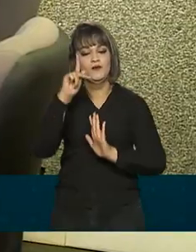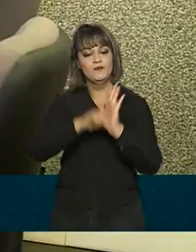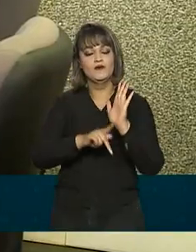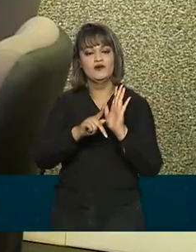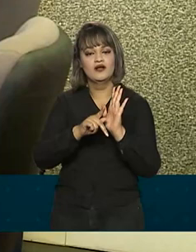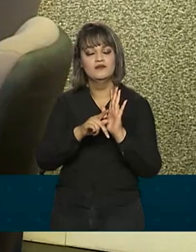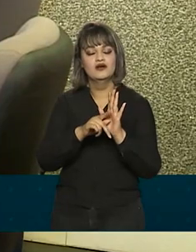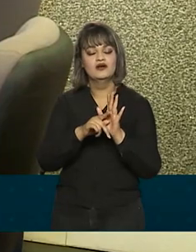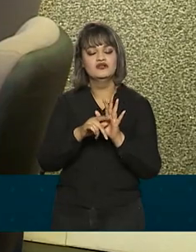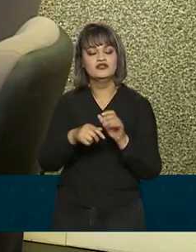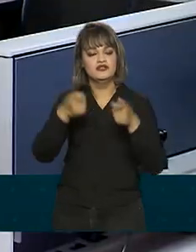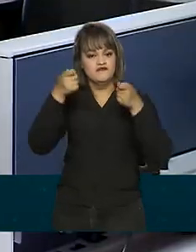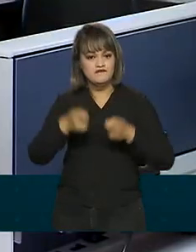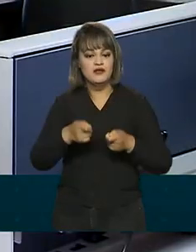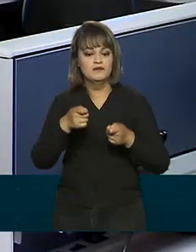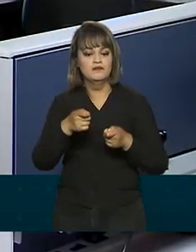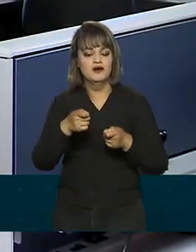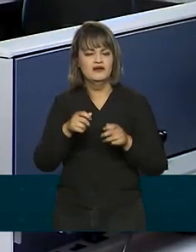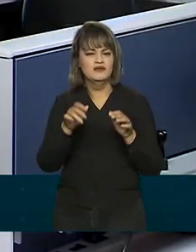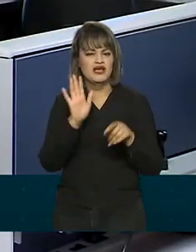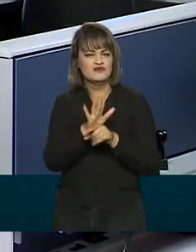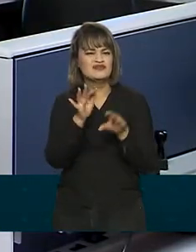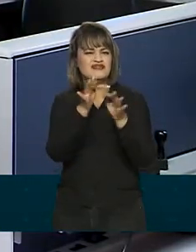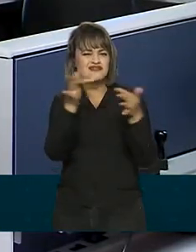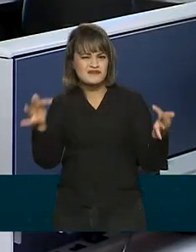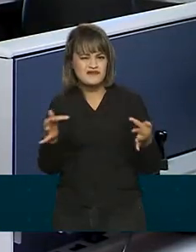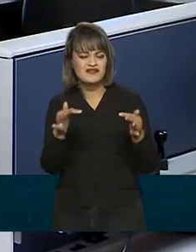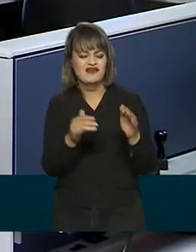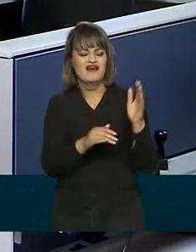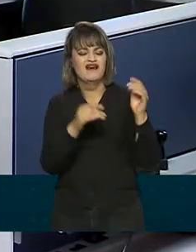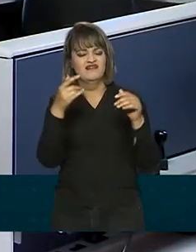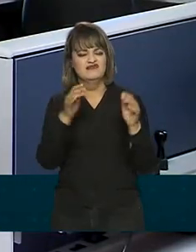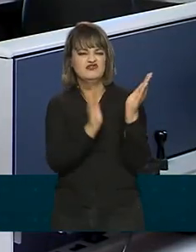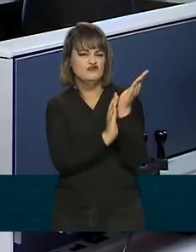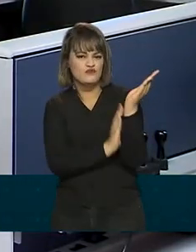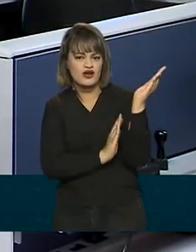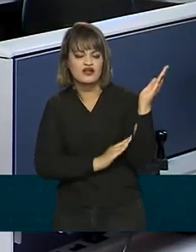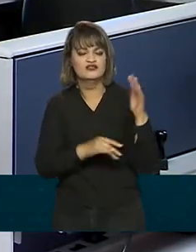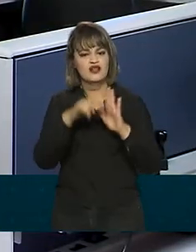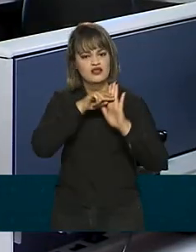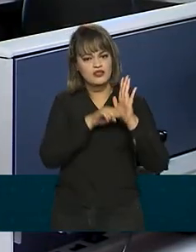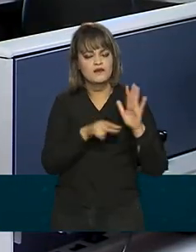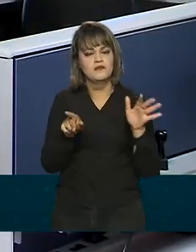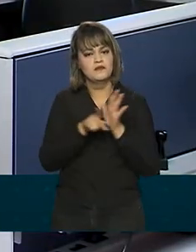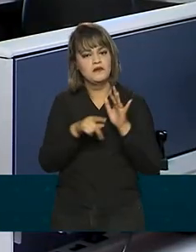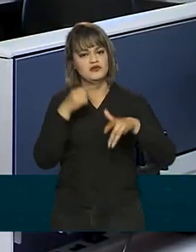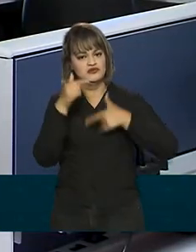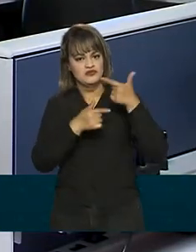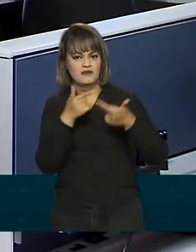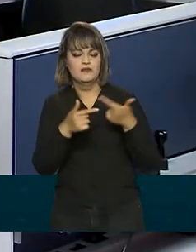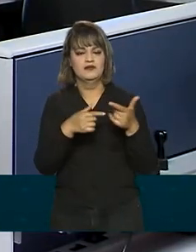Permanente de Consolidação, Simplificação e Desburocratização de Normas Trabalhistas Infralegais.